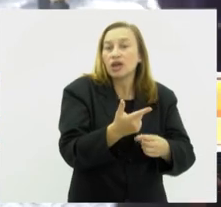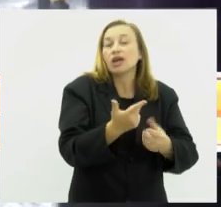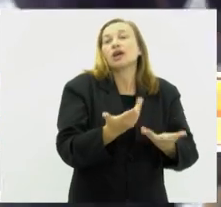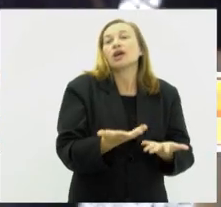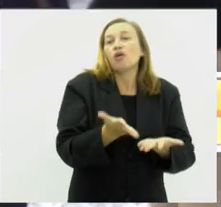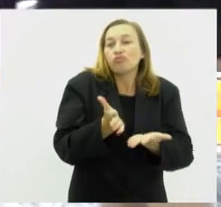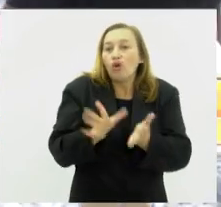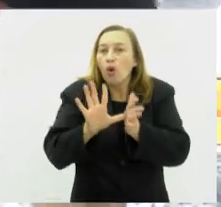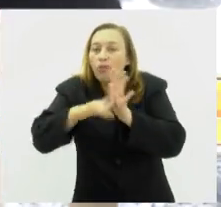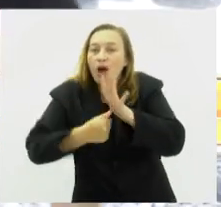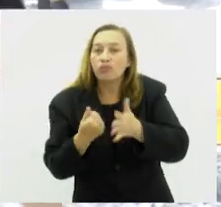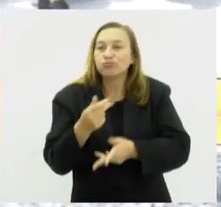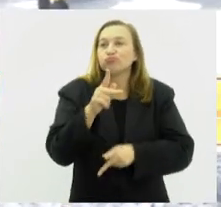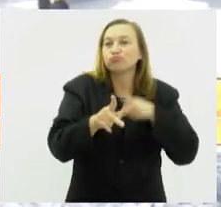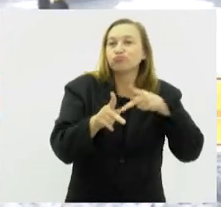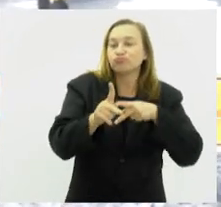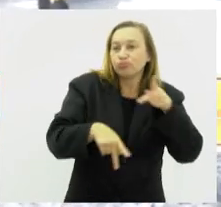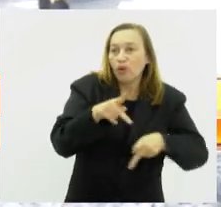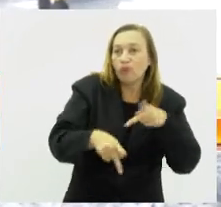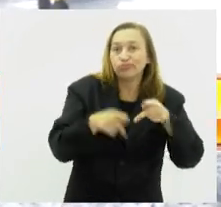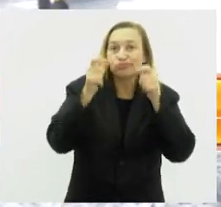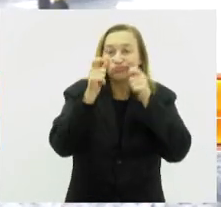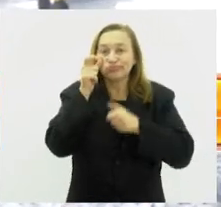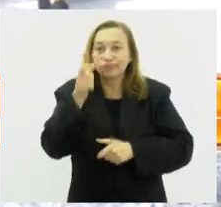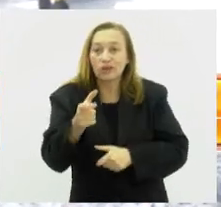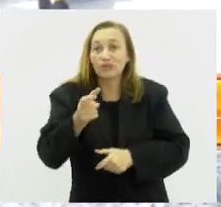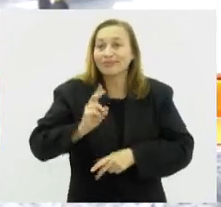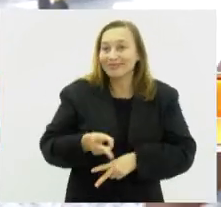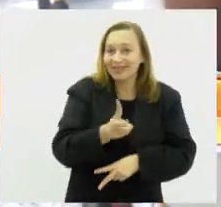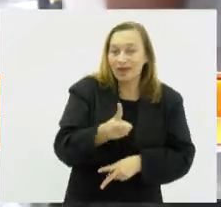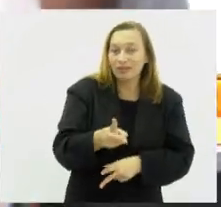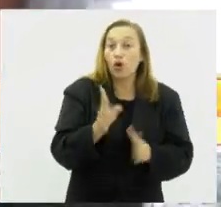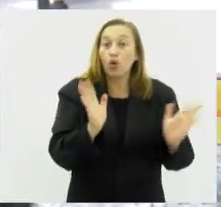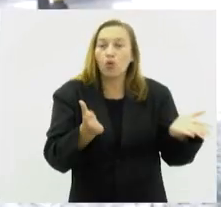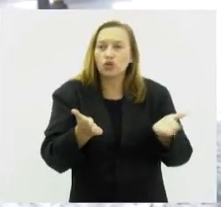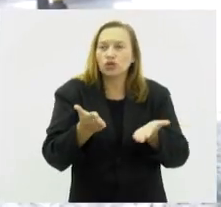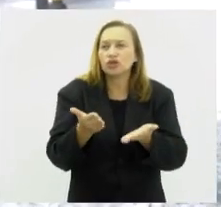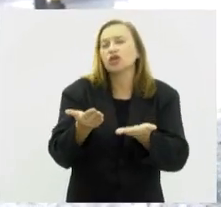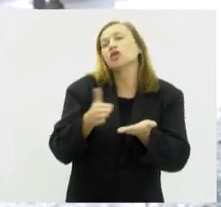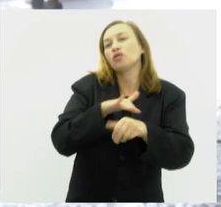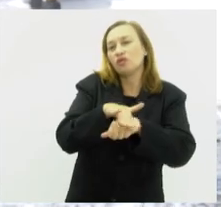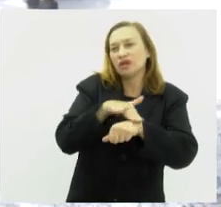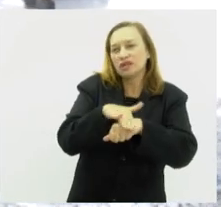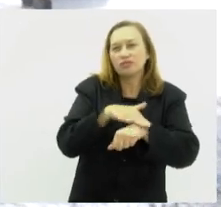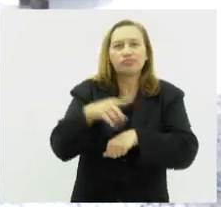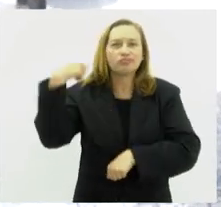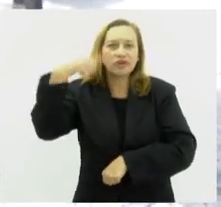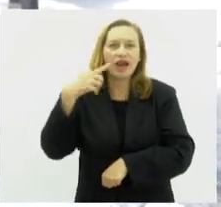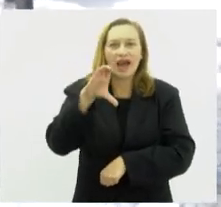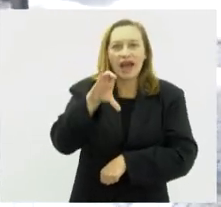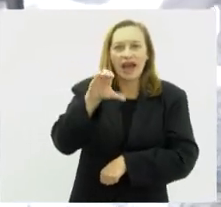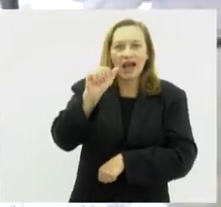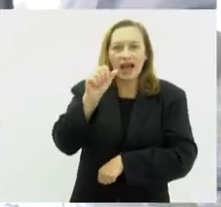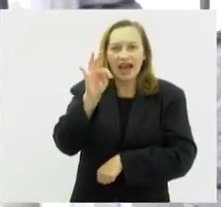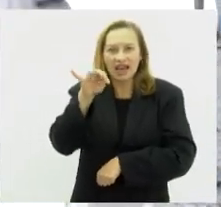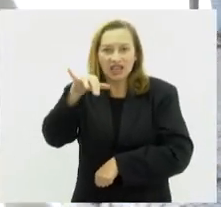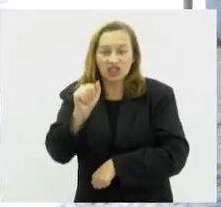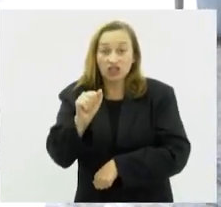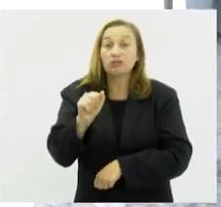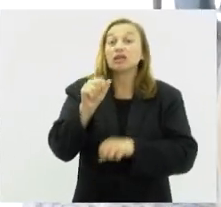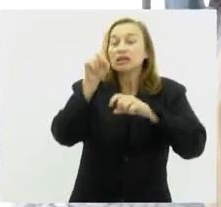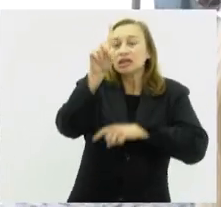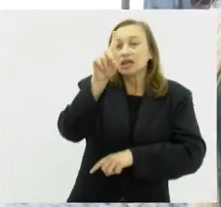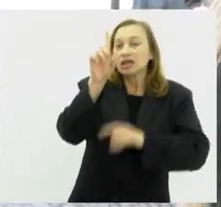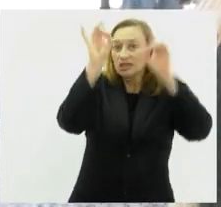é por isso que a gente precisa ter atenção e estar sempre alerta. Hoje nós conversamos com a advogada Kátia Vita, que é especialista em direito